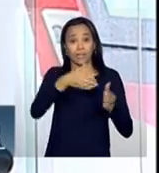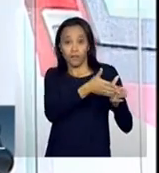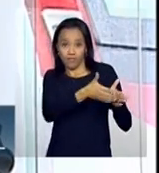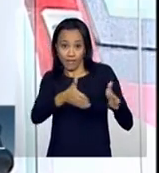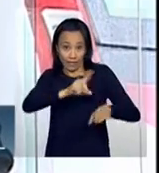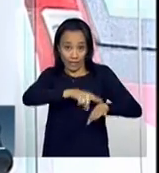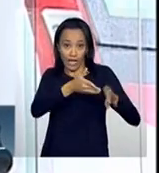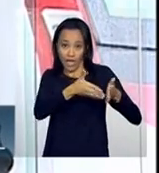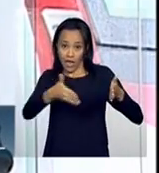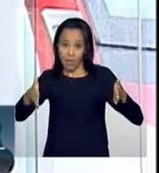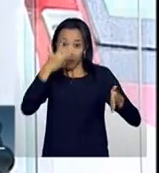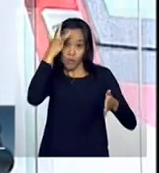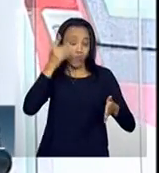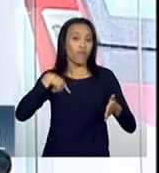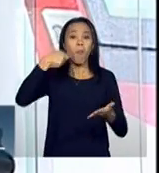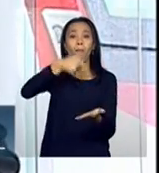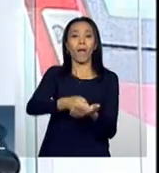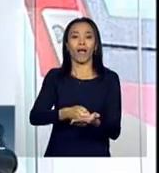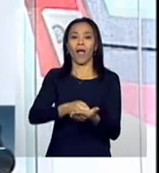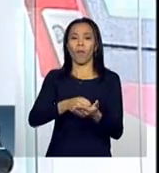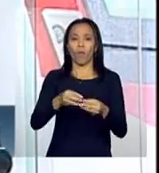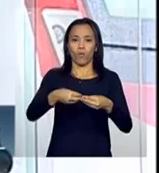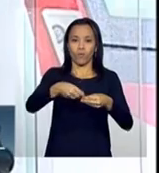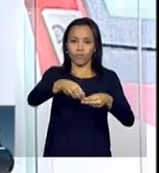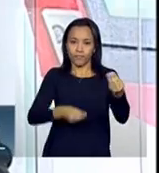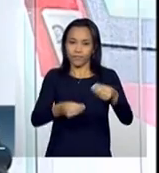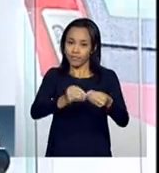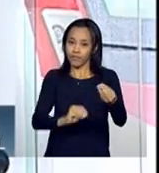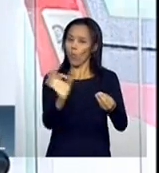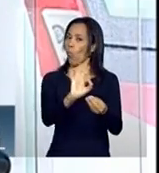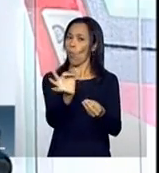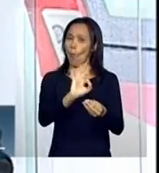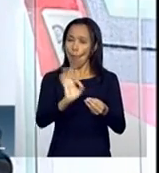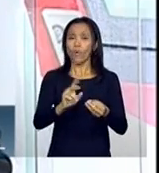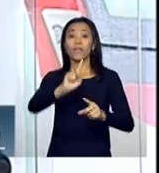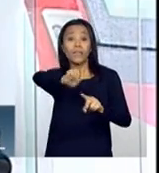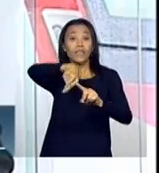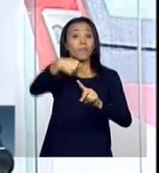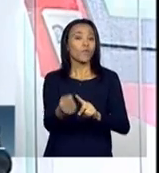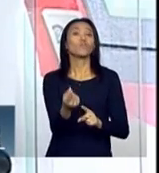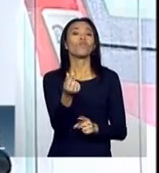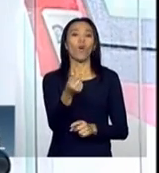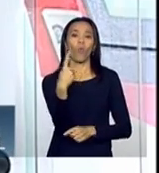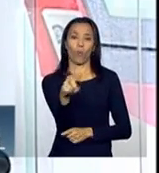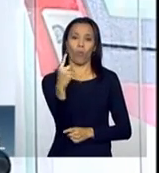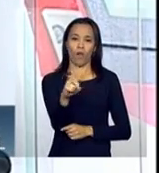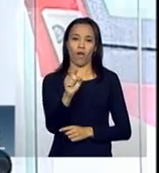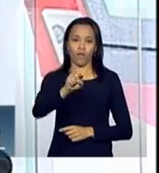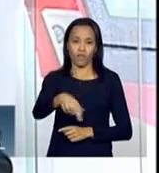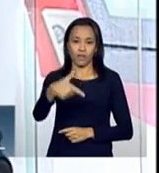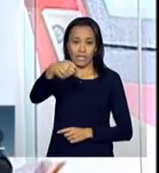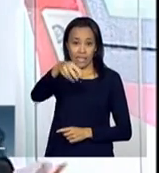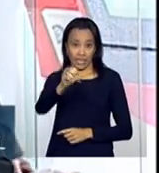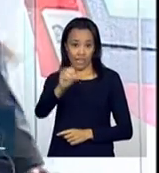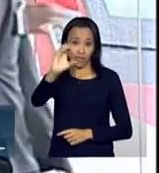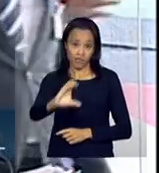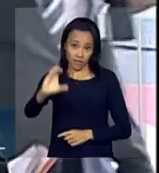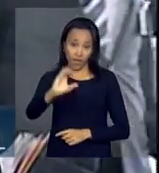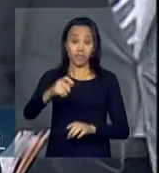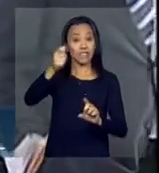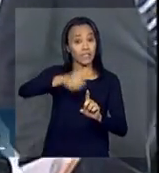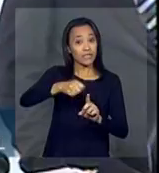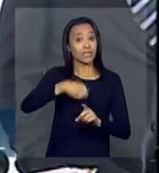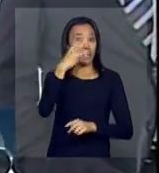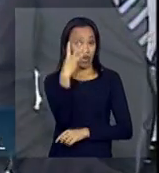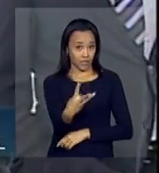passageiros não vão pagar o bilhete de passagem, que depois vai custar R 1,70 após esses três meses